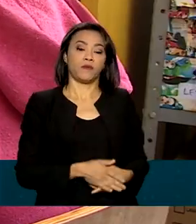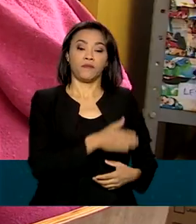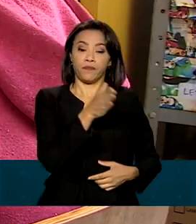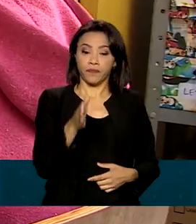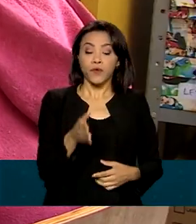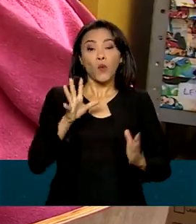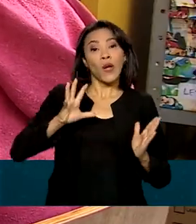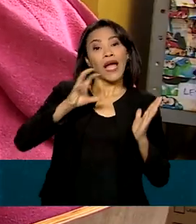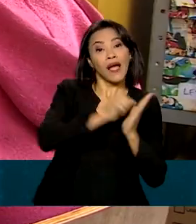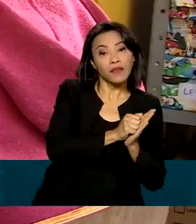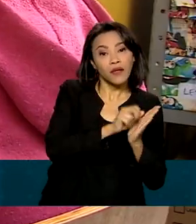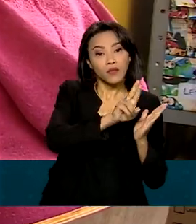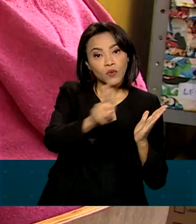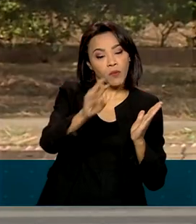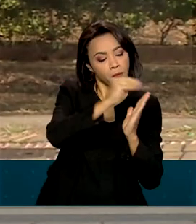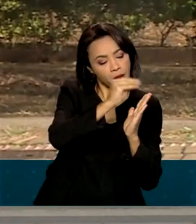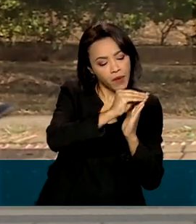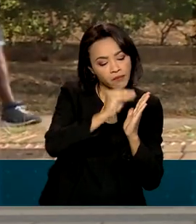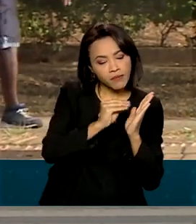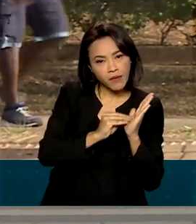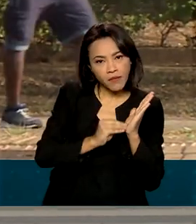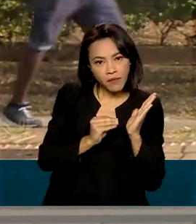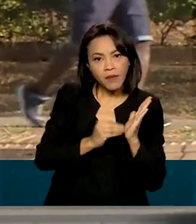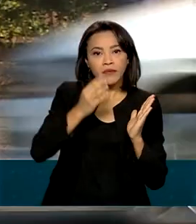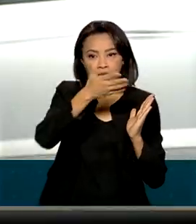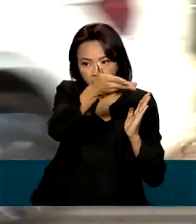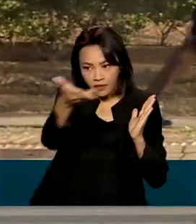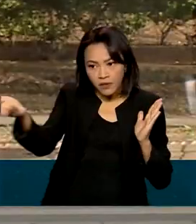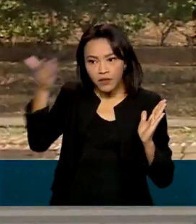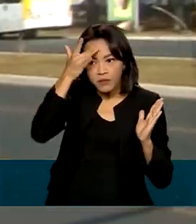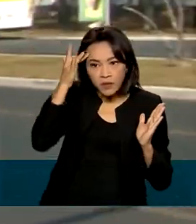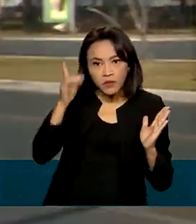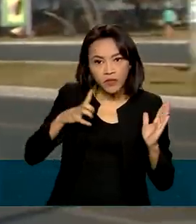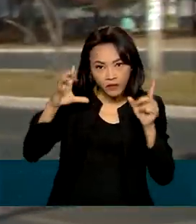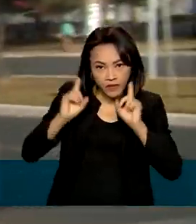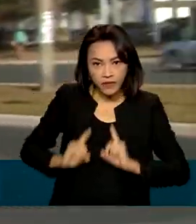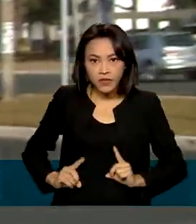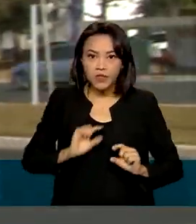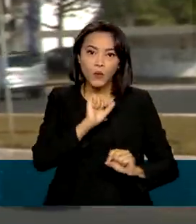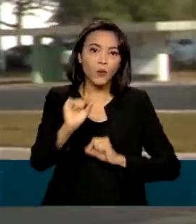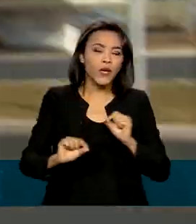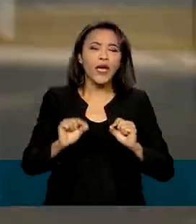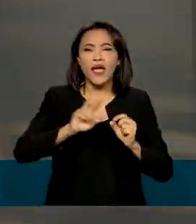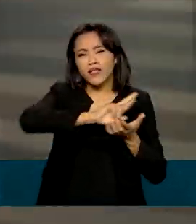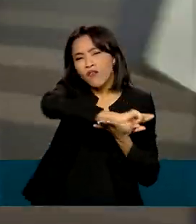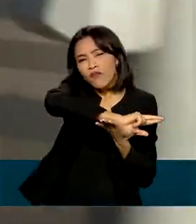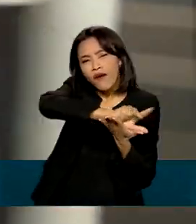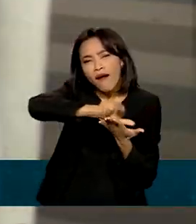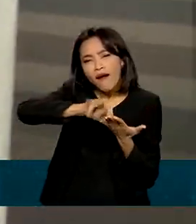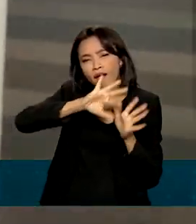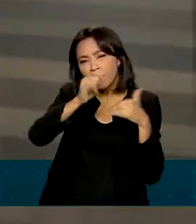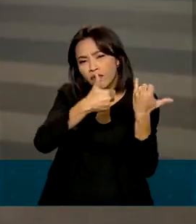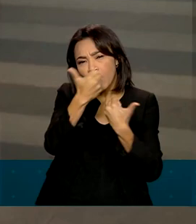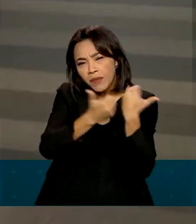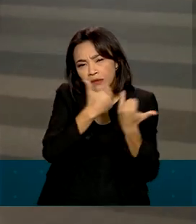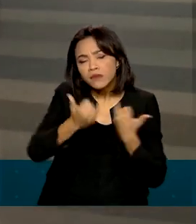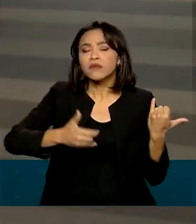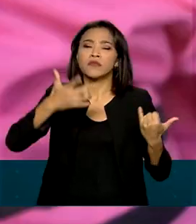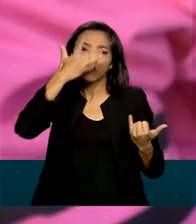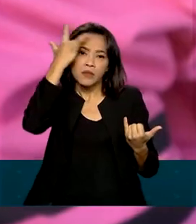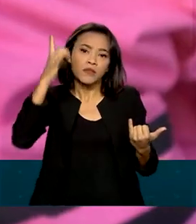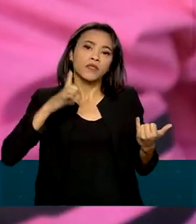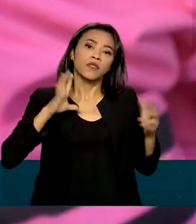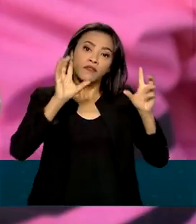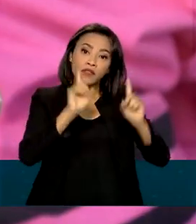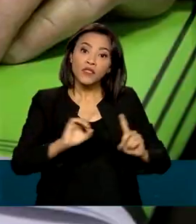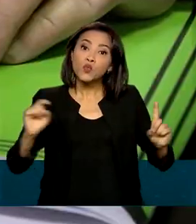das Pessoas com Deficiência, também chamado Cadastro Inclusão, é a reunião de informações sobre pessoas com deficiência